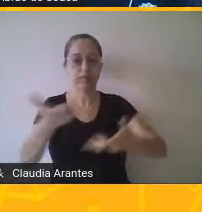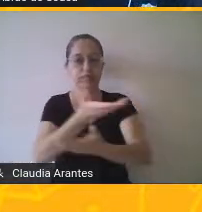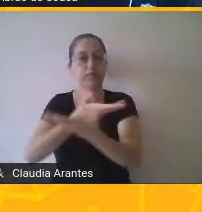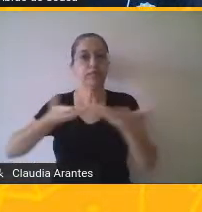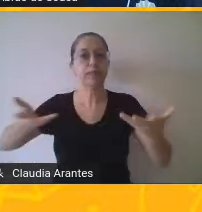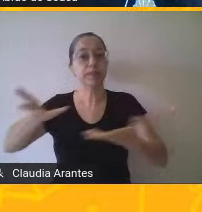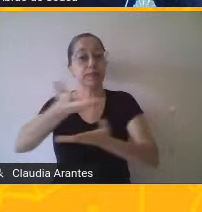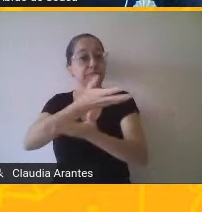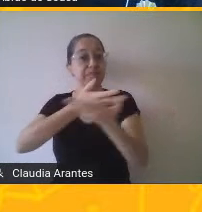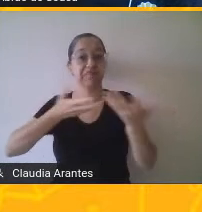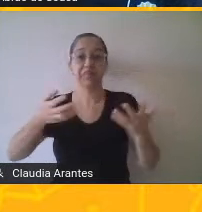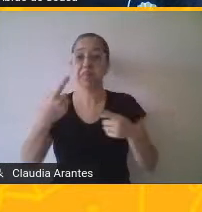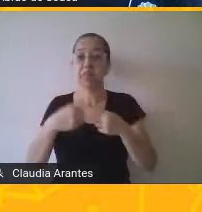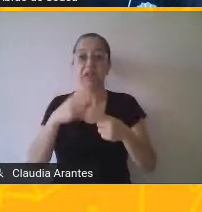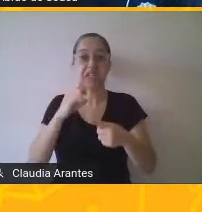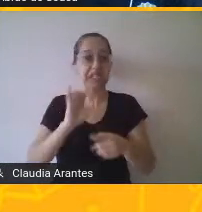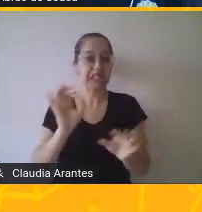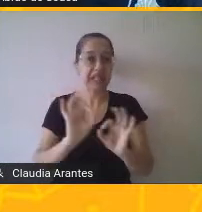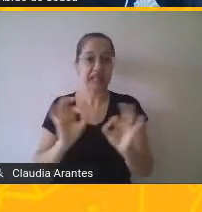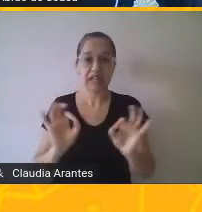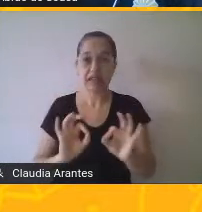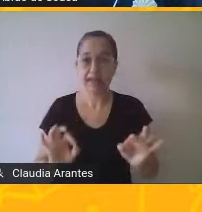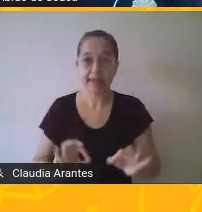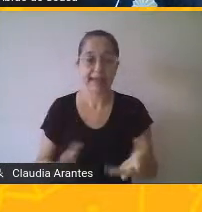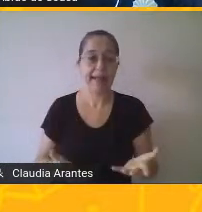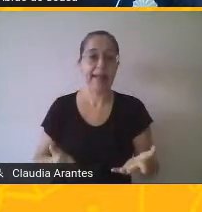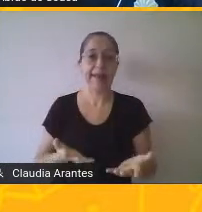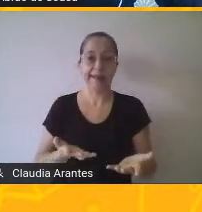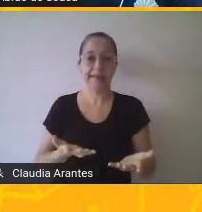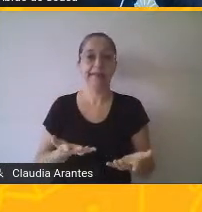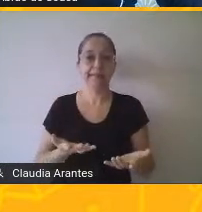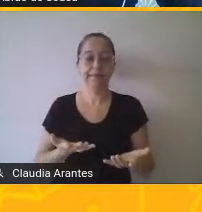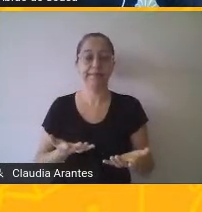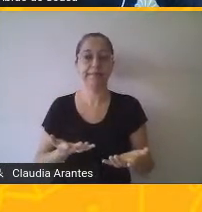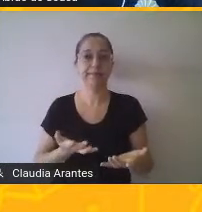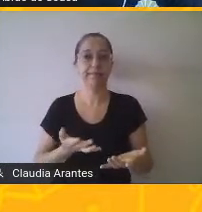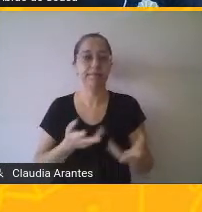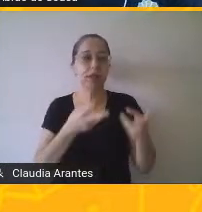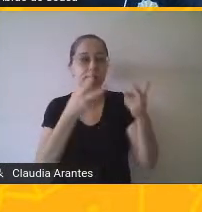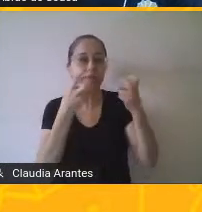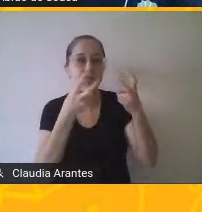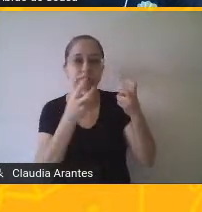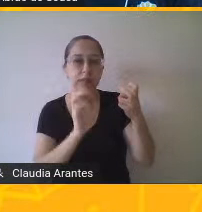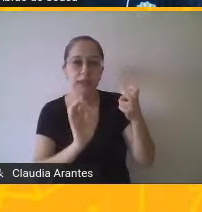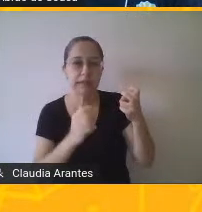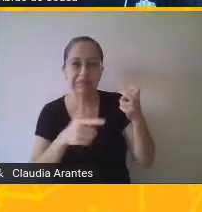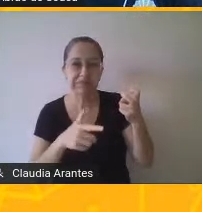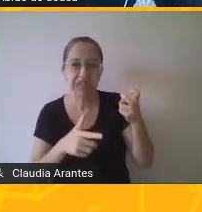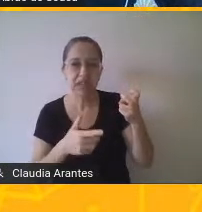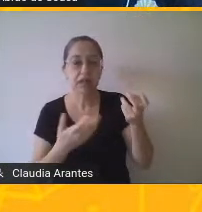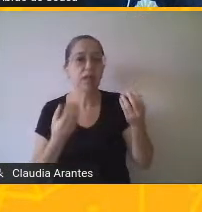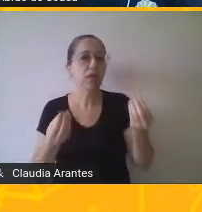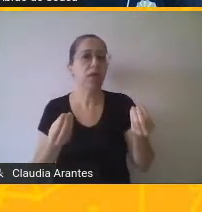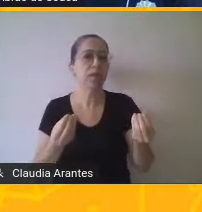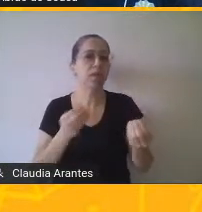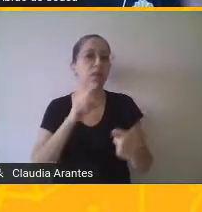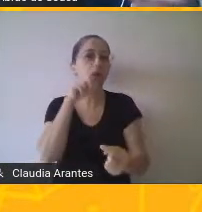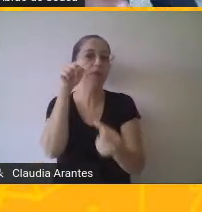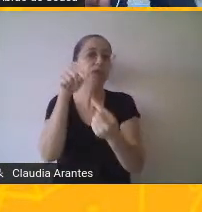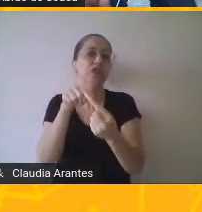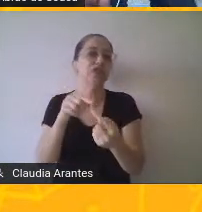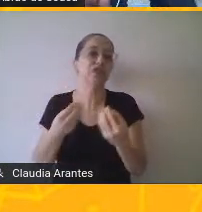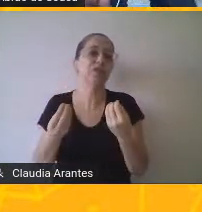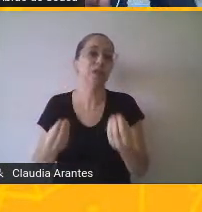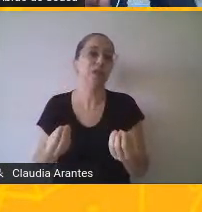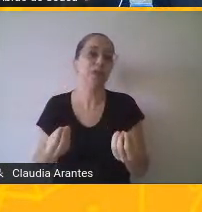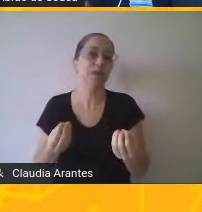se elas não estiverem dentro do contexto, a linguagem também não realiza a sua função, que é comunicar.